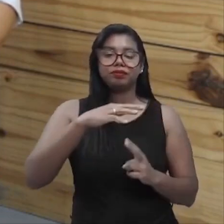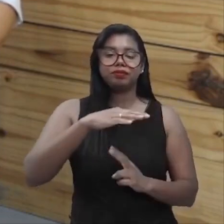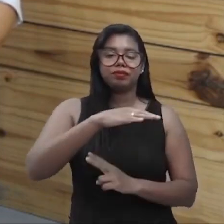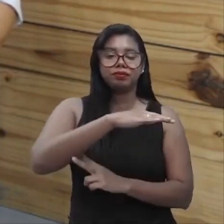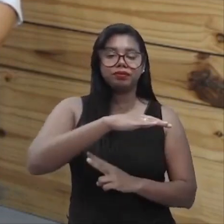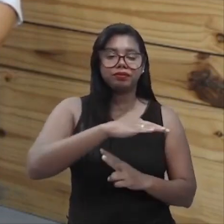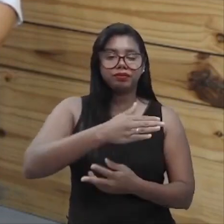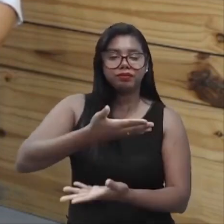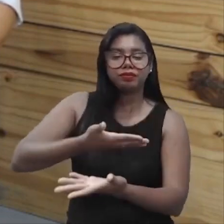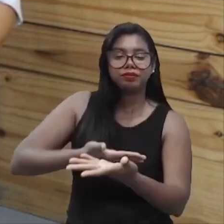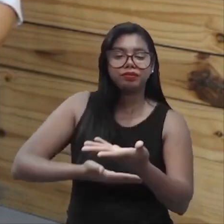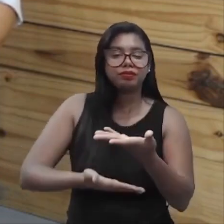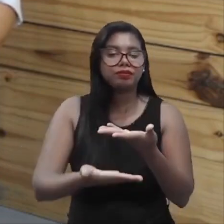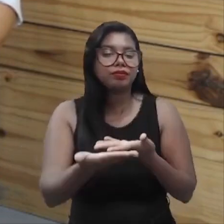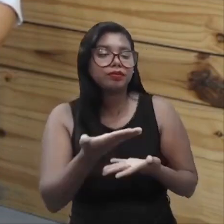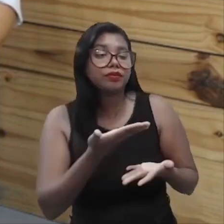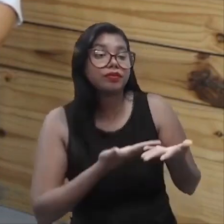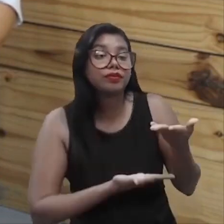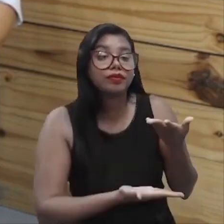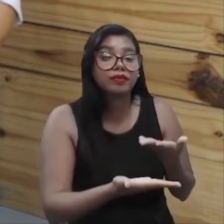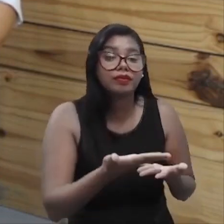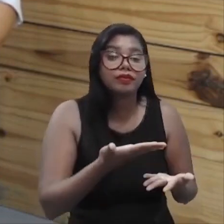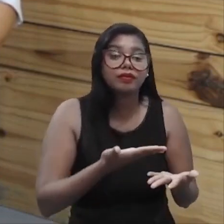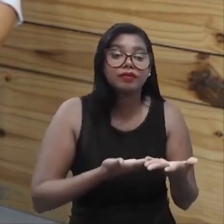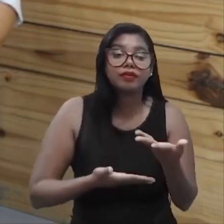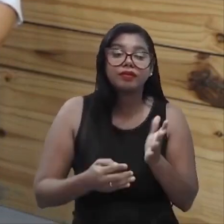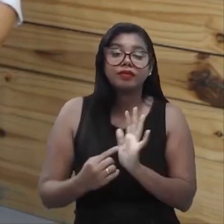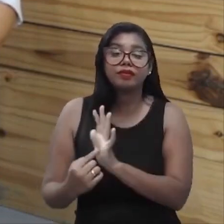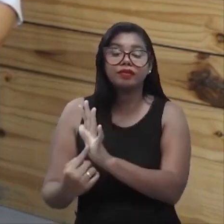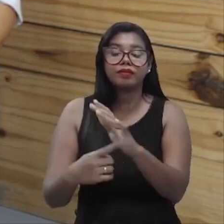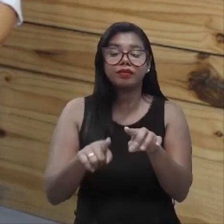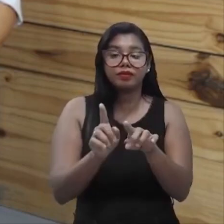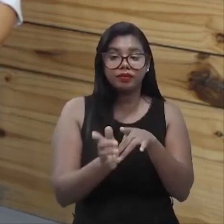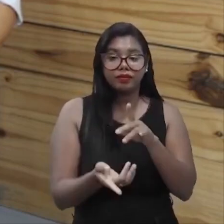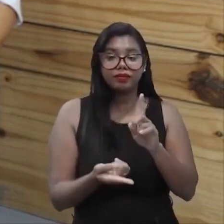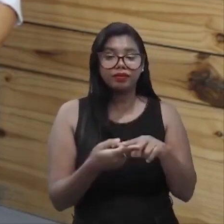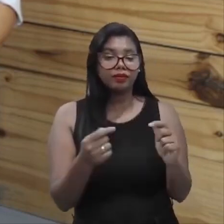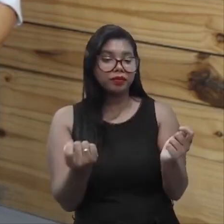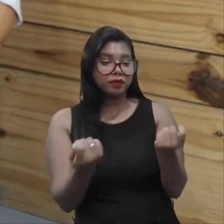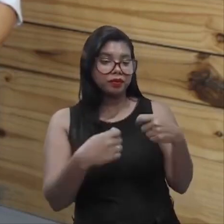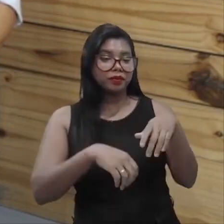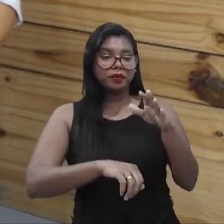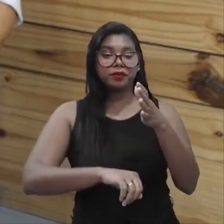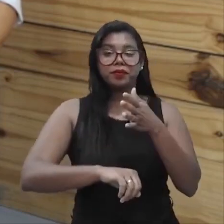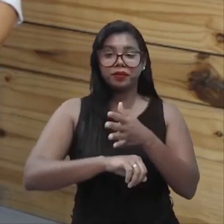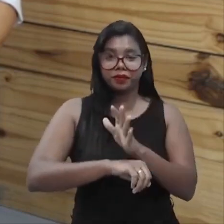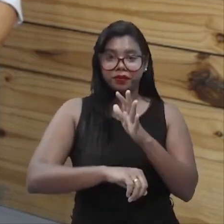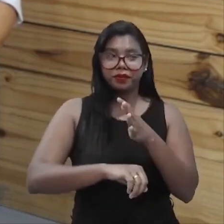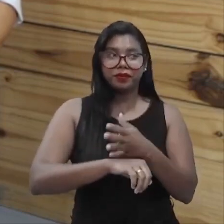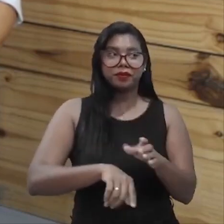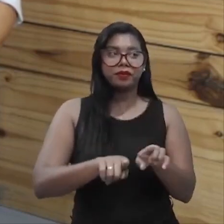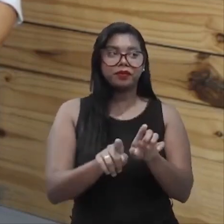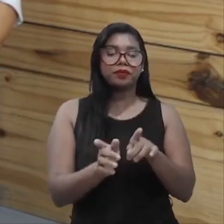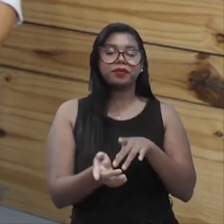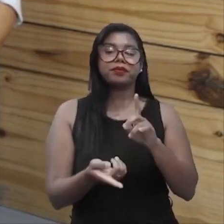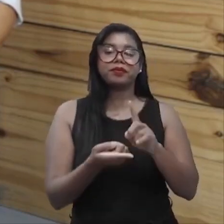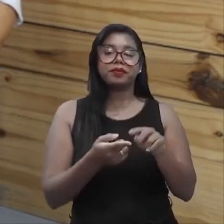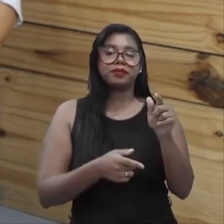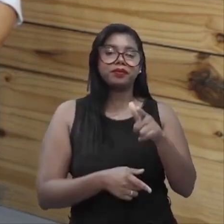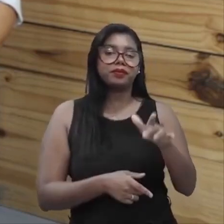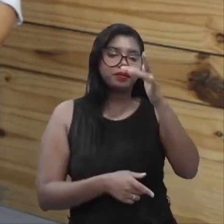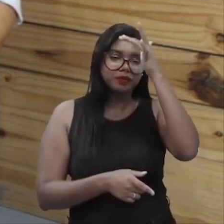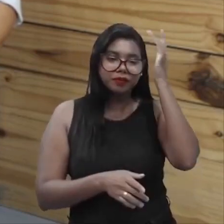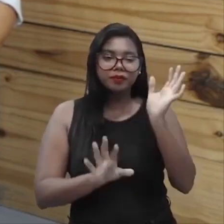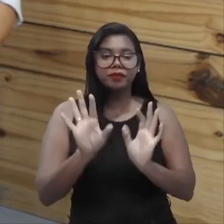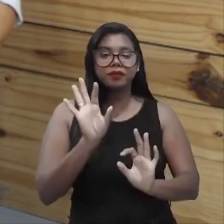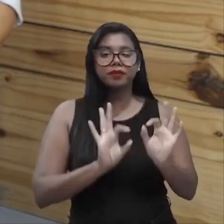preparar e dar toda a capacitação para que outras pessoas da